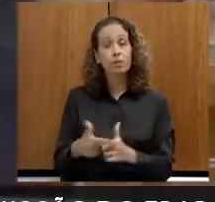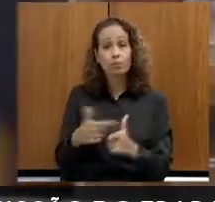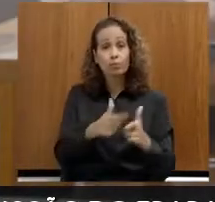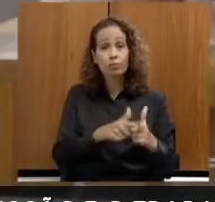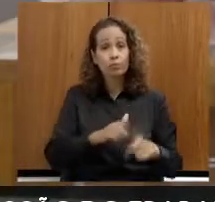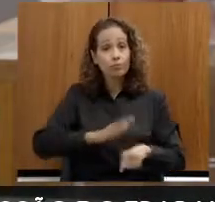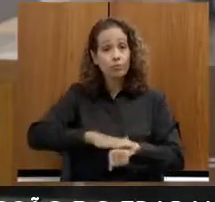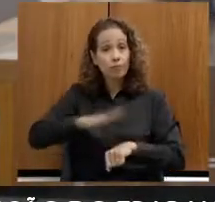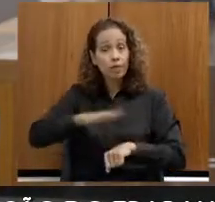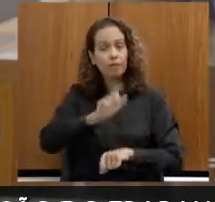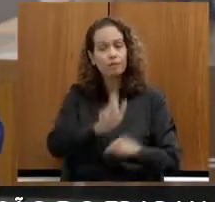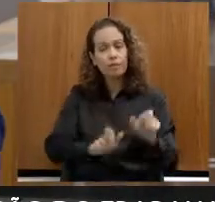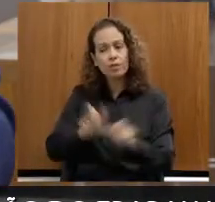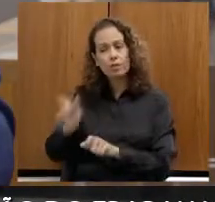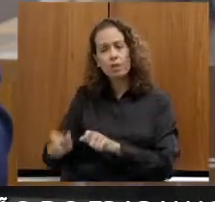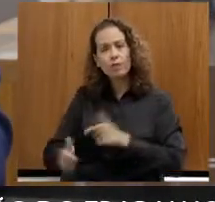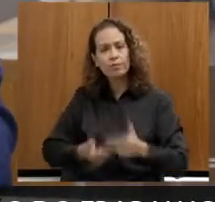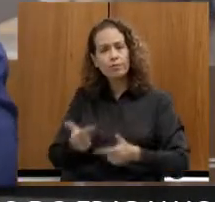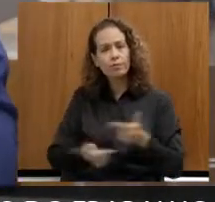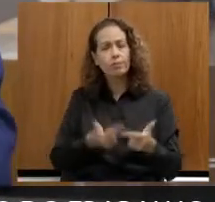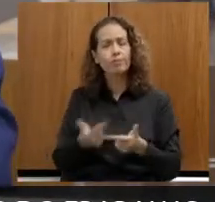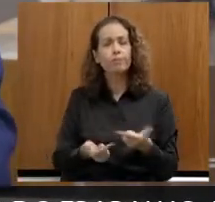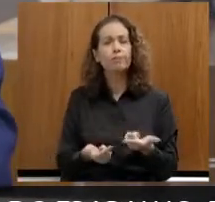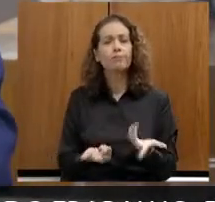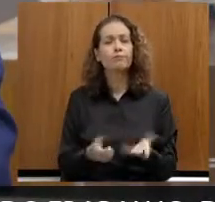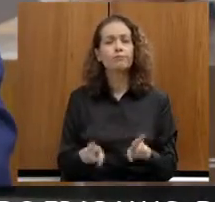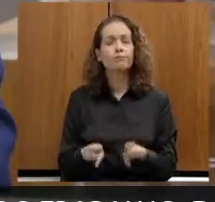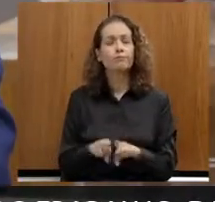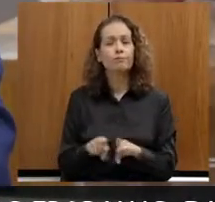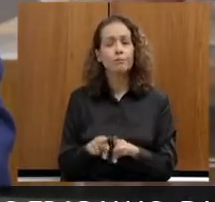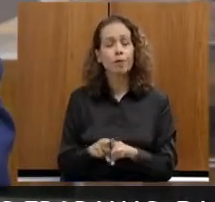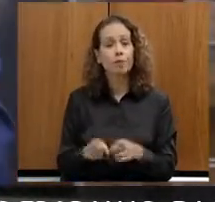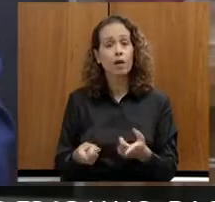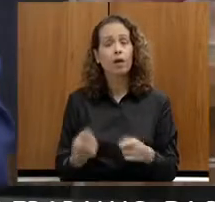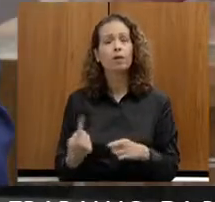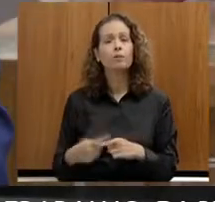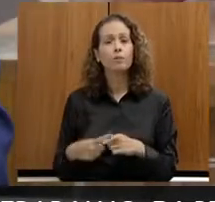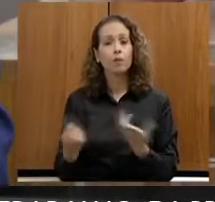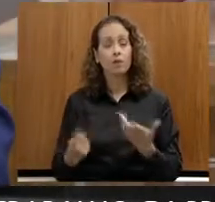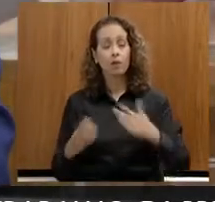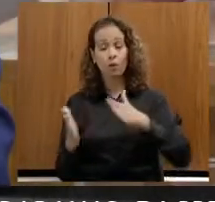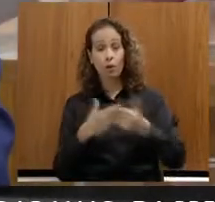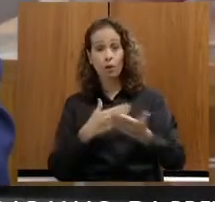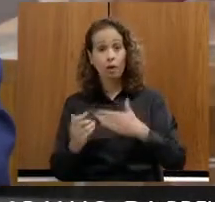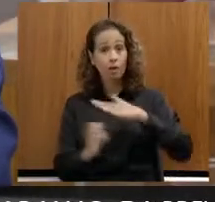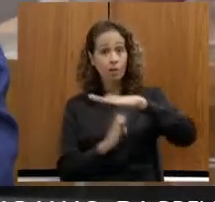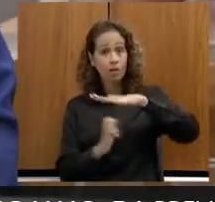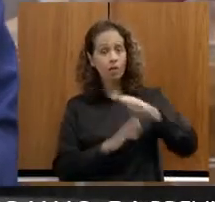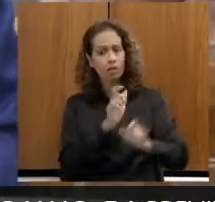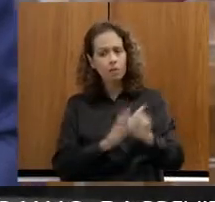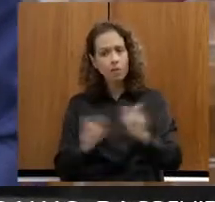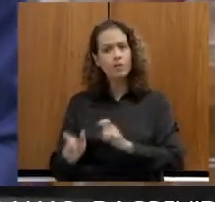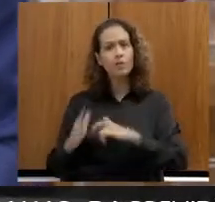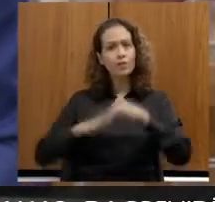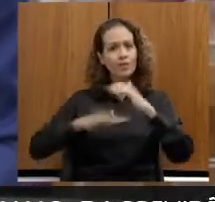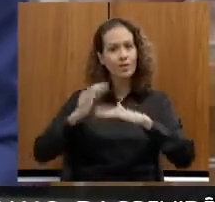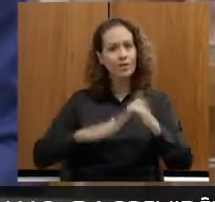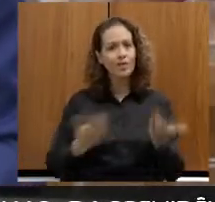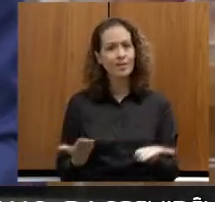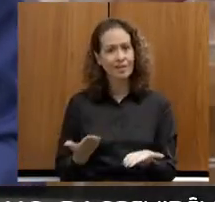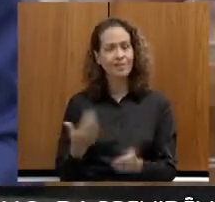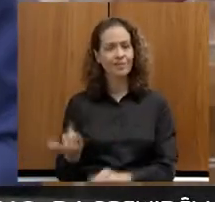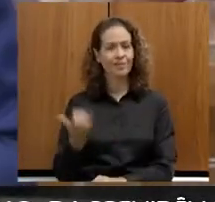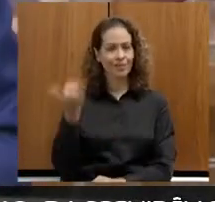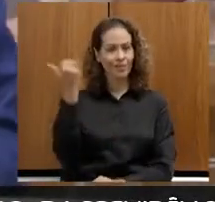dos nossos servidores, o maior patrimônio de qualquer ente público, de qualquer empresa. da mesma forma o atraso nos prestadores de